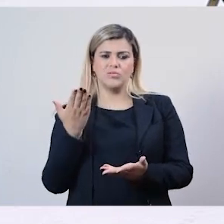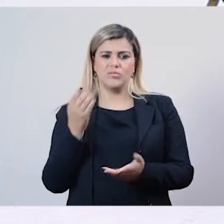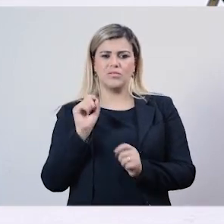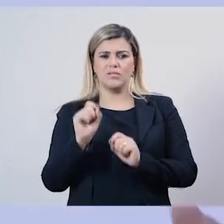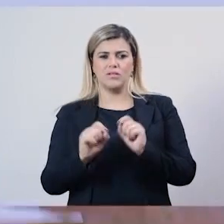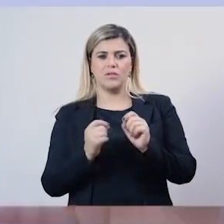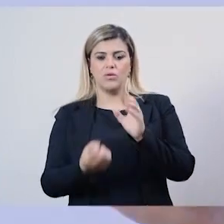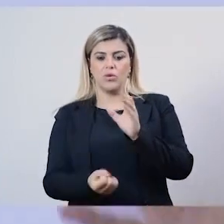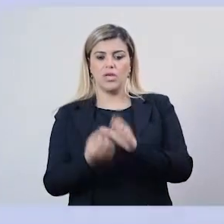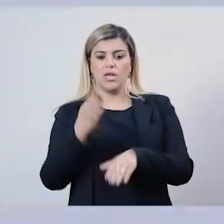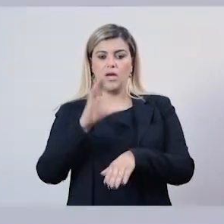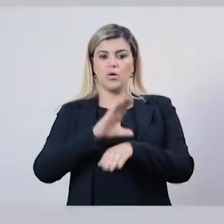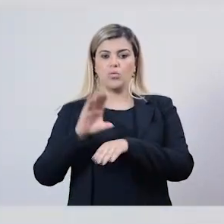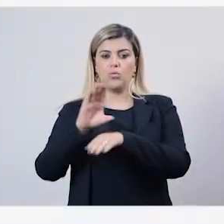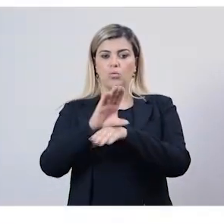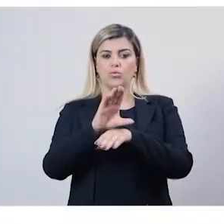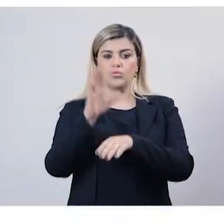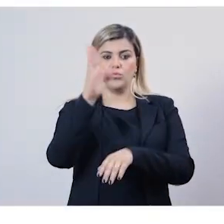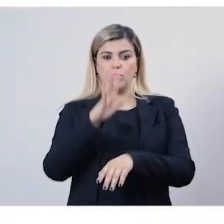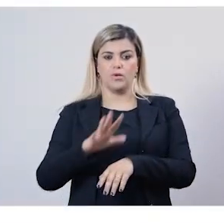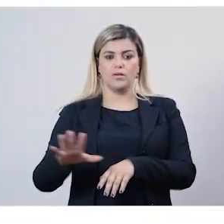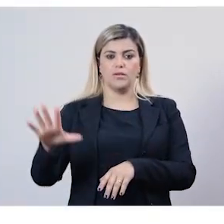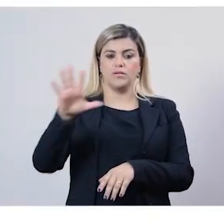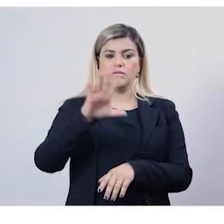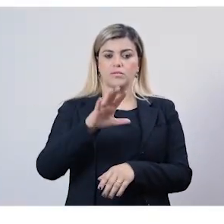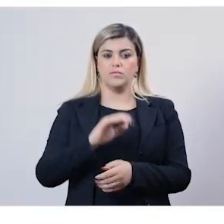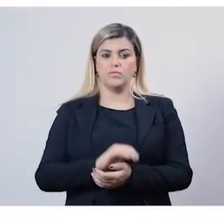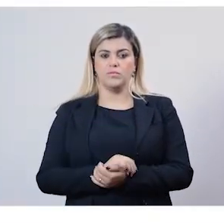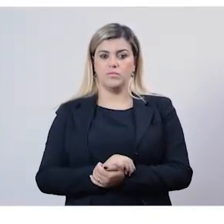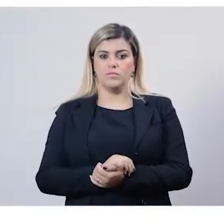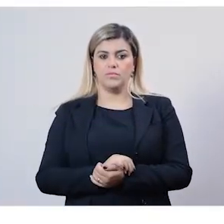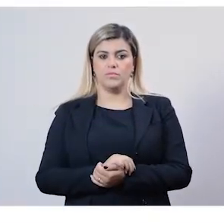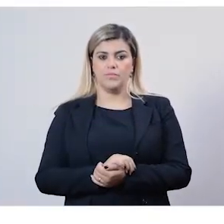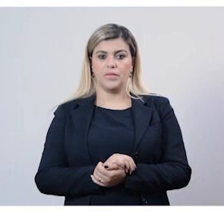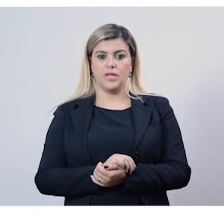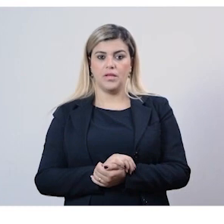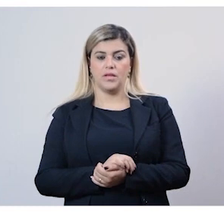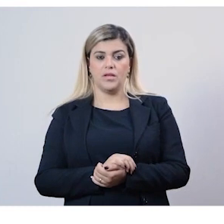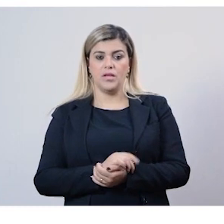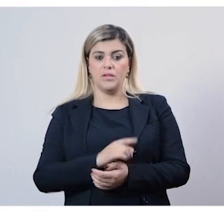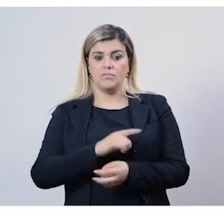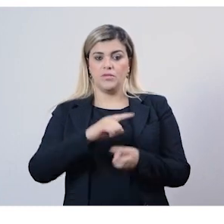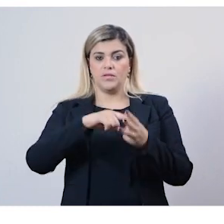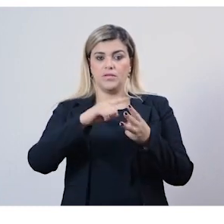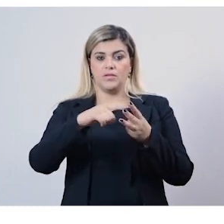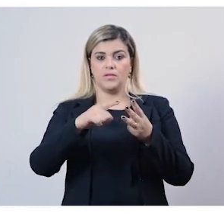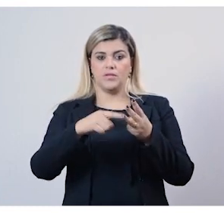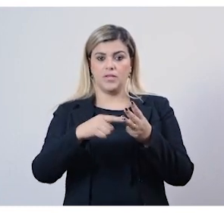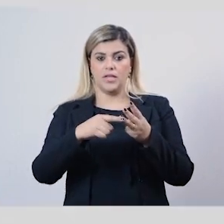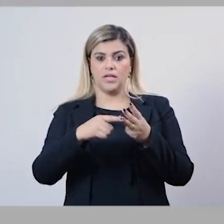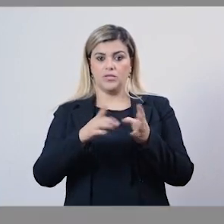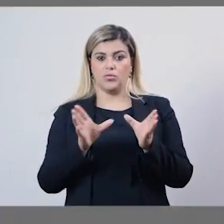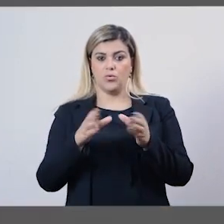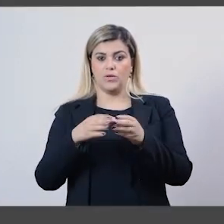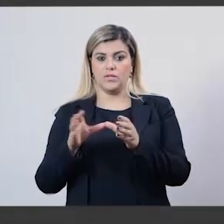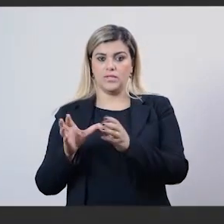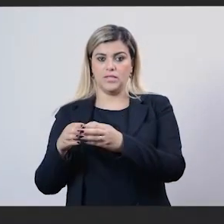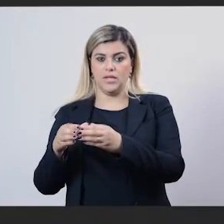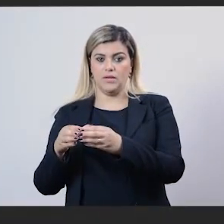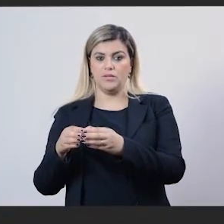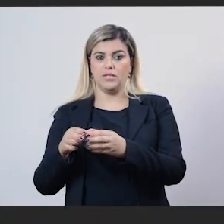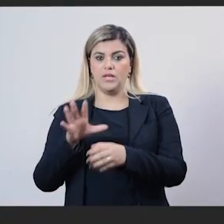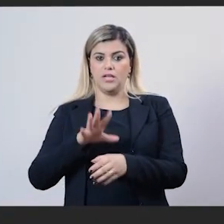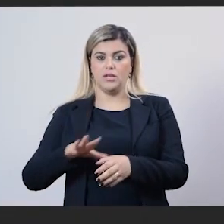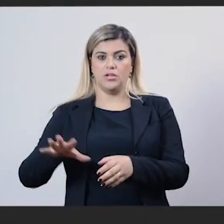cursos pelo Brasil inteiro. O COFITO manteve apenas três conselhos regionais nos dez anos iniciais de sua